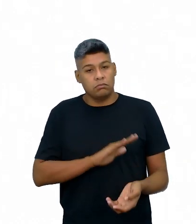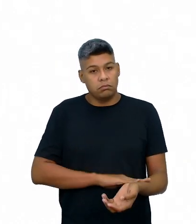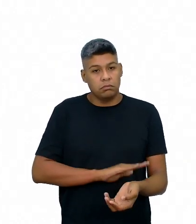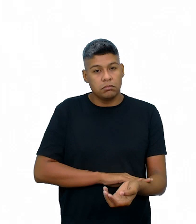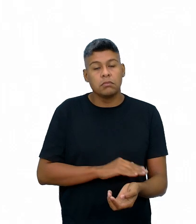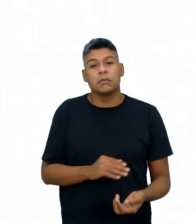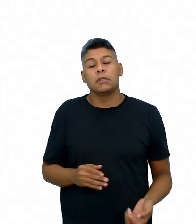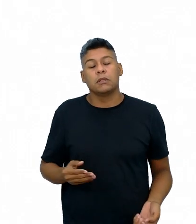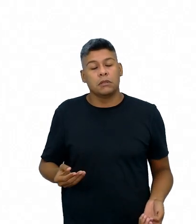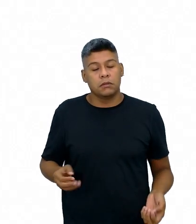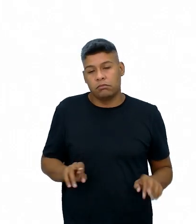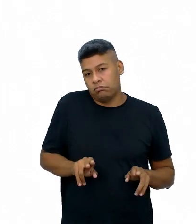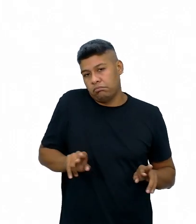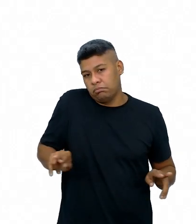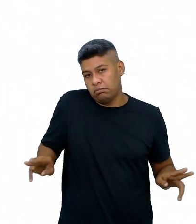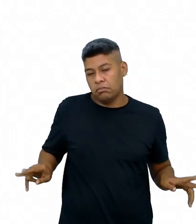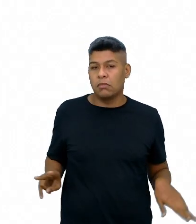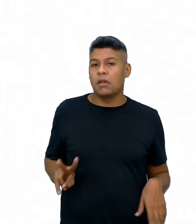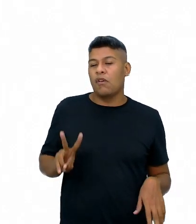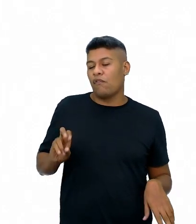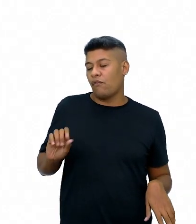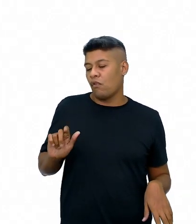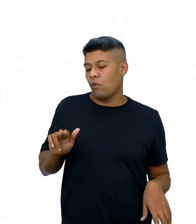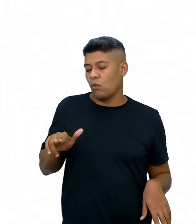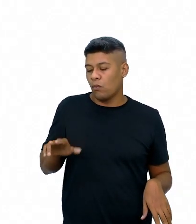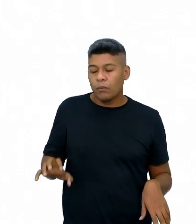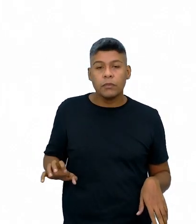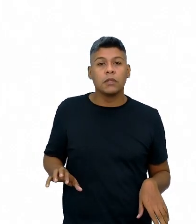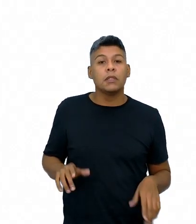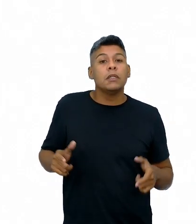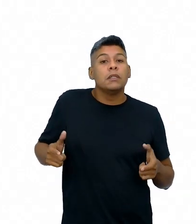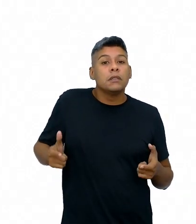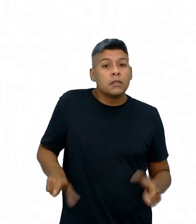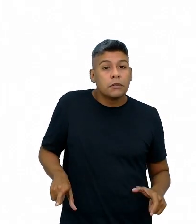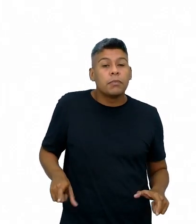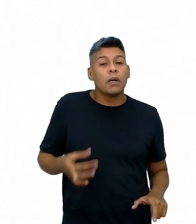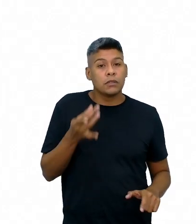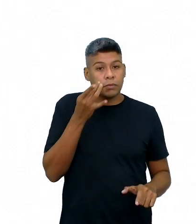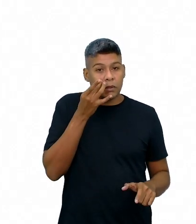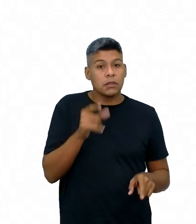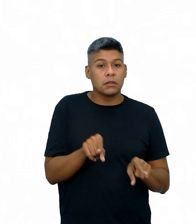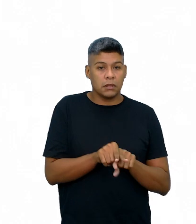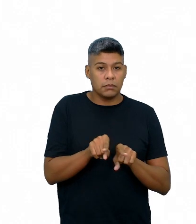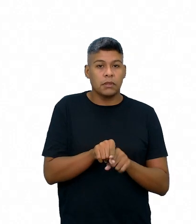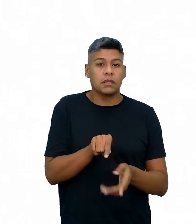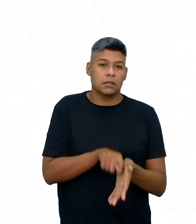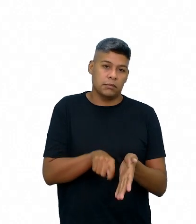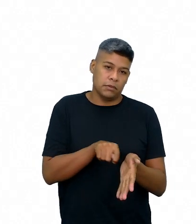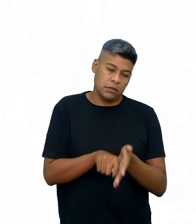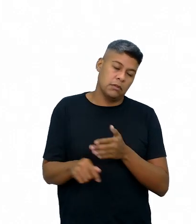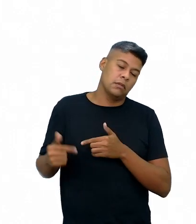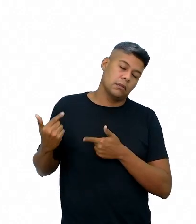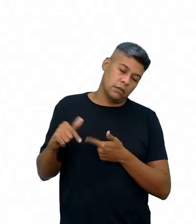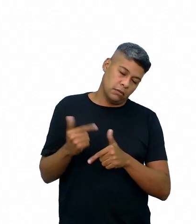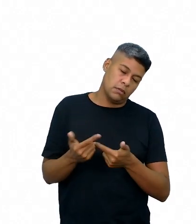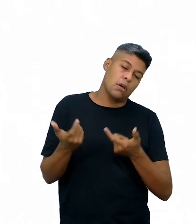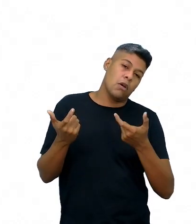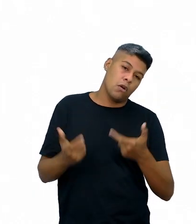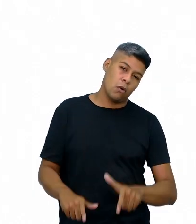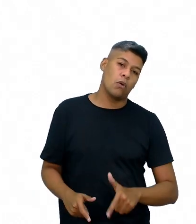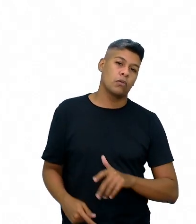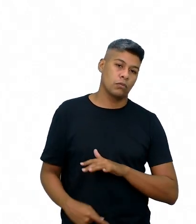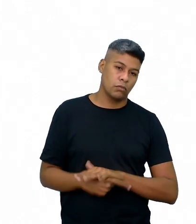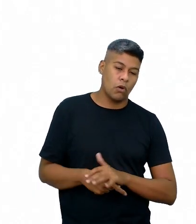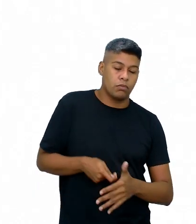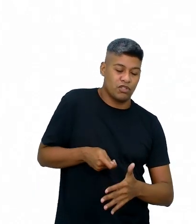potencialidades, volumes, ocupação de espaço, estão presentes também na escrita, mas, tradicionalmente, são